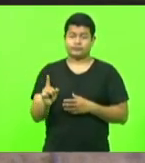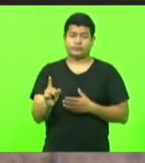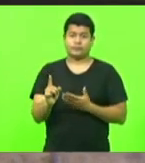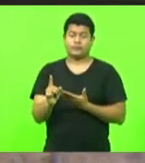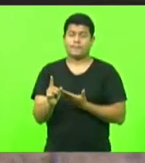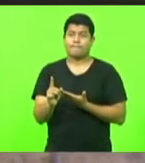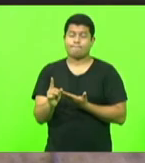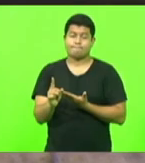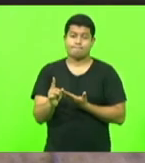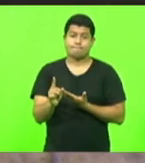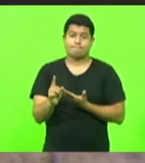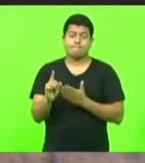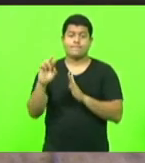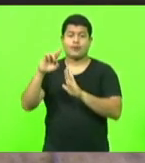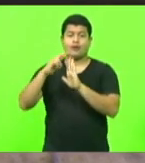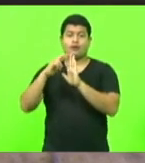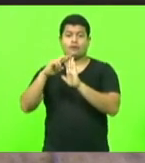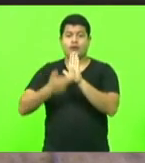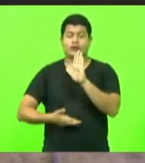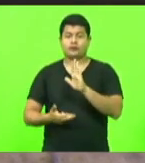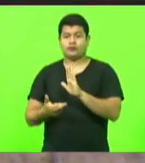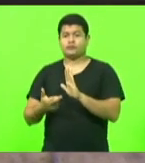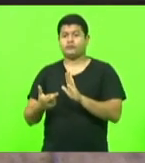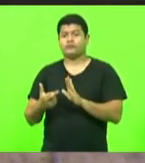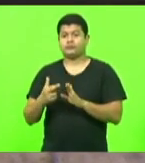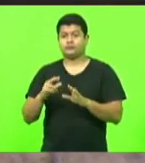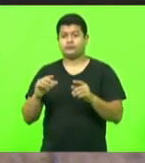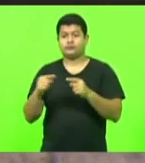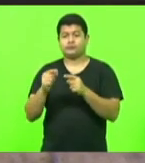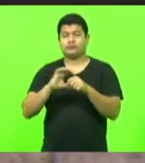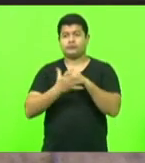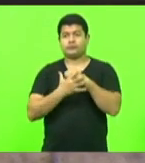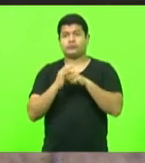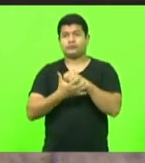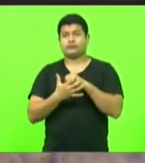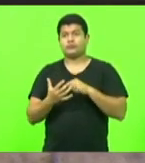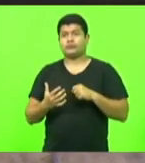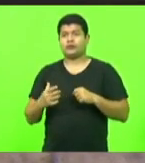Mocelin, o relatório da Covid, você tem lá